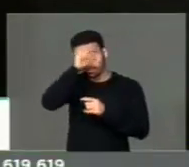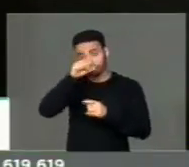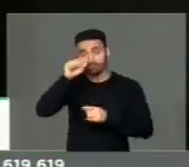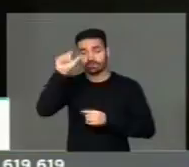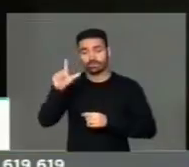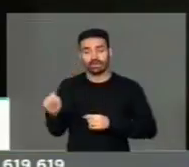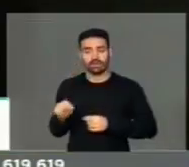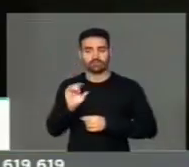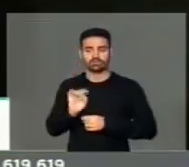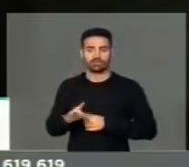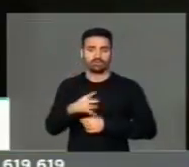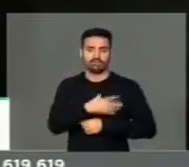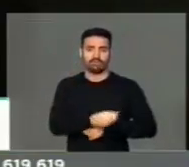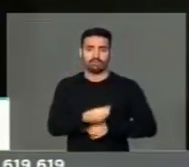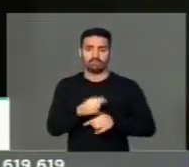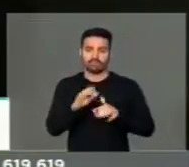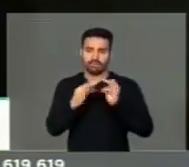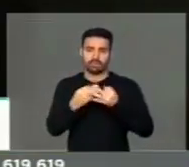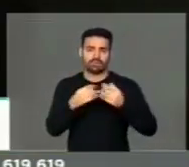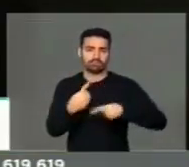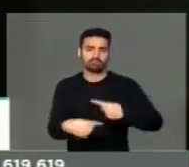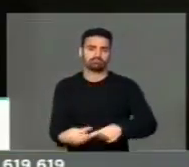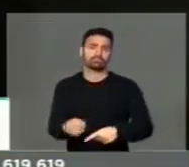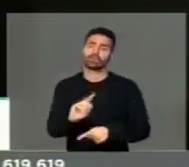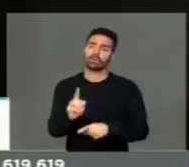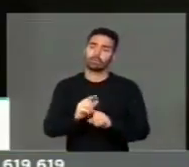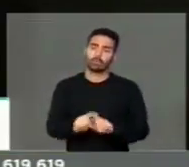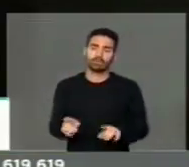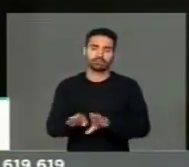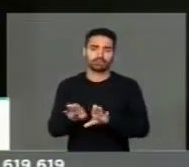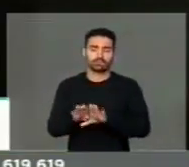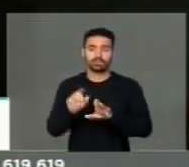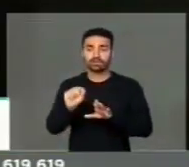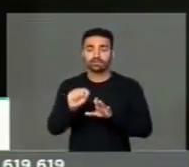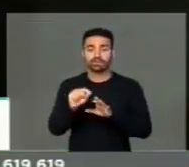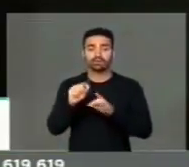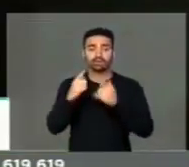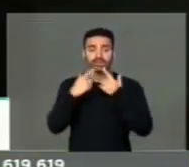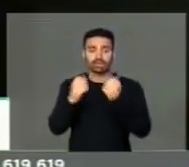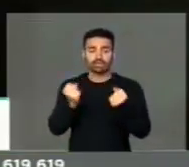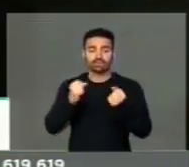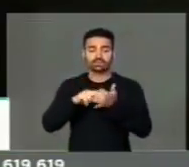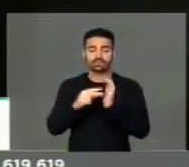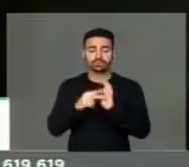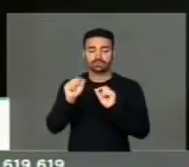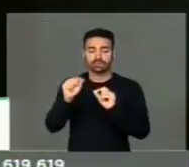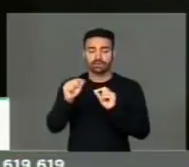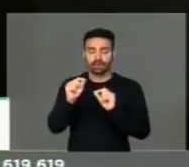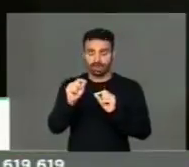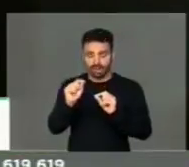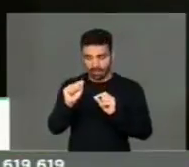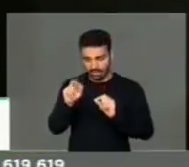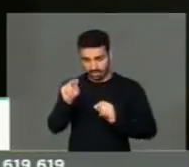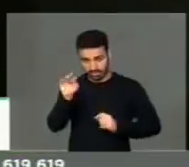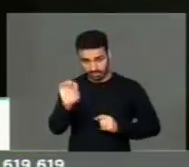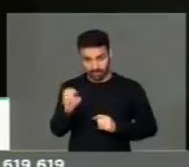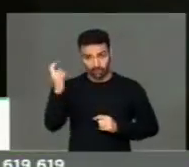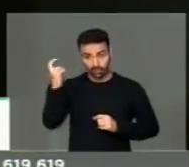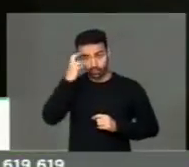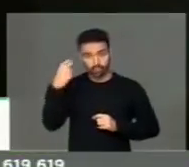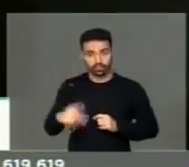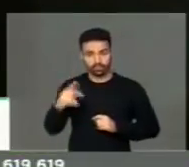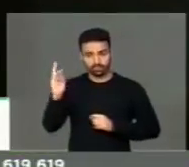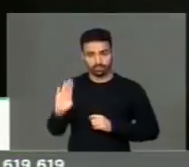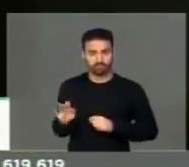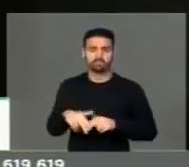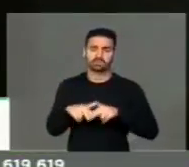só os descendentes, mas uma língua que simbolize a arte e a cultura daquilo que nós vivemos no Brasil. Então, nós temos essa